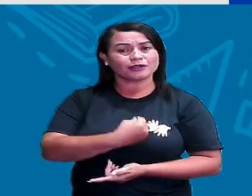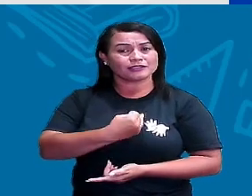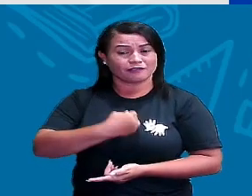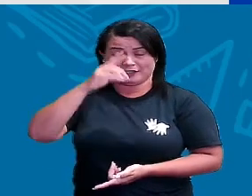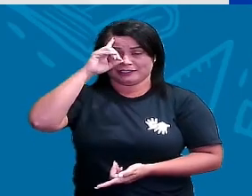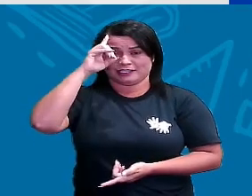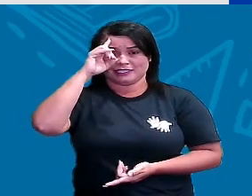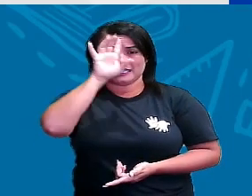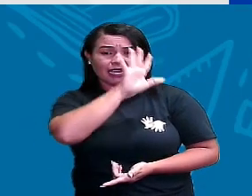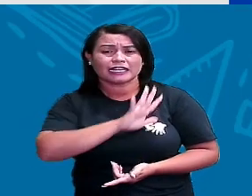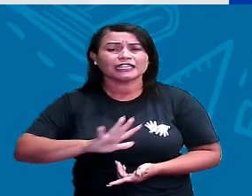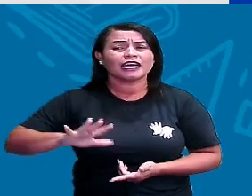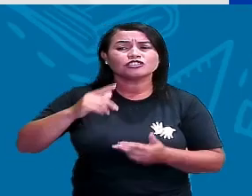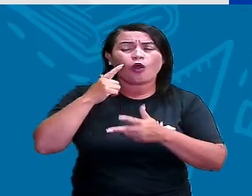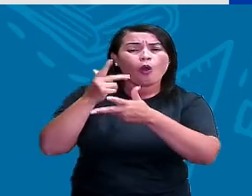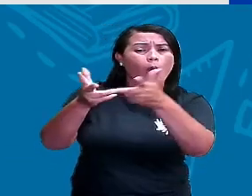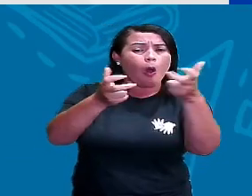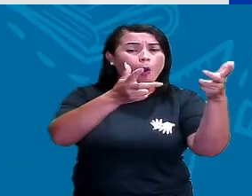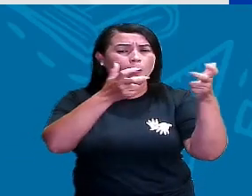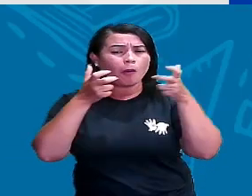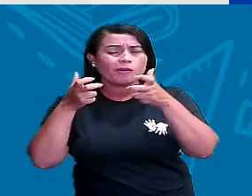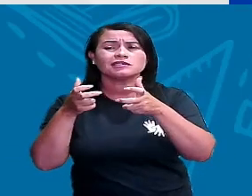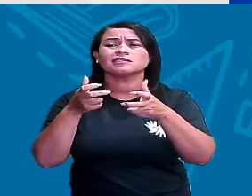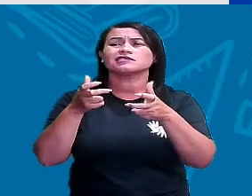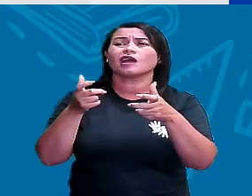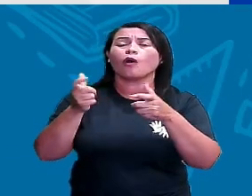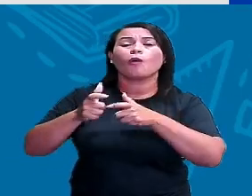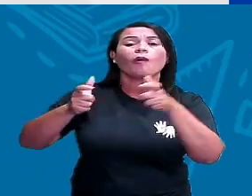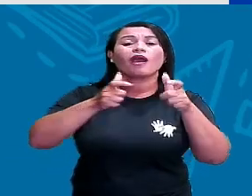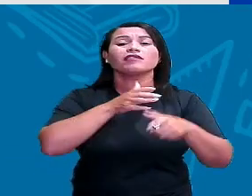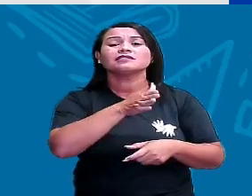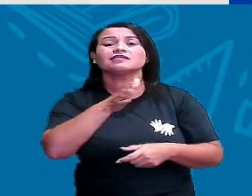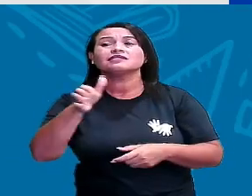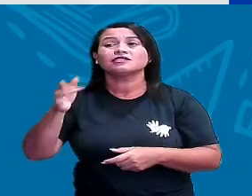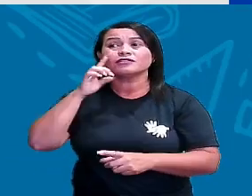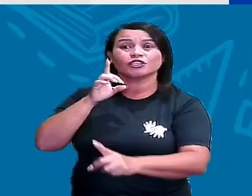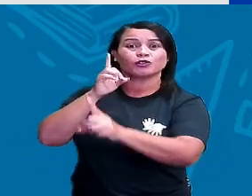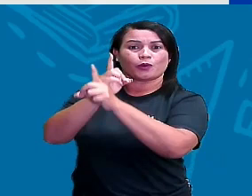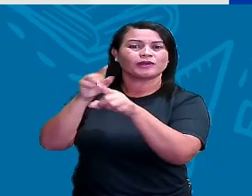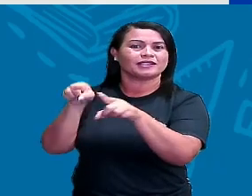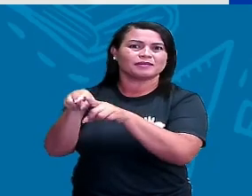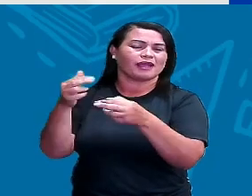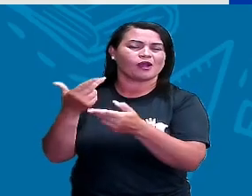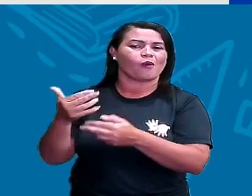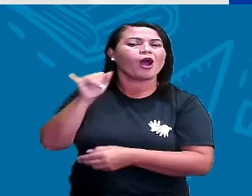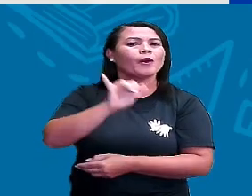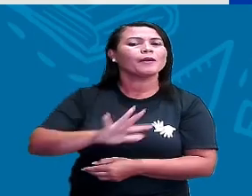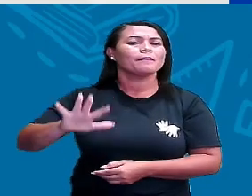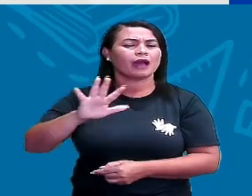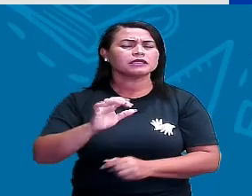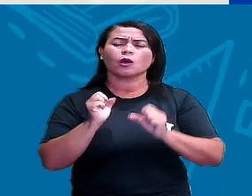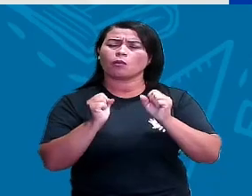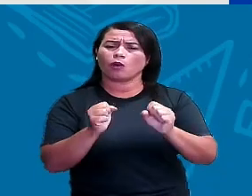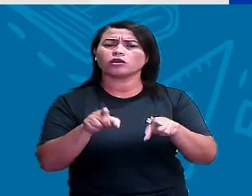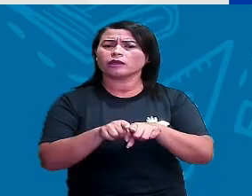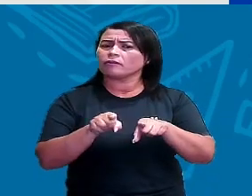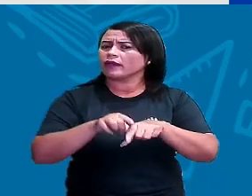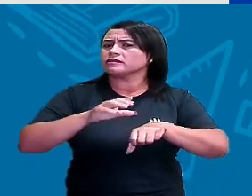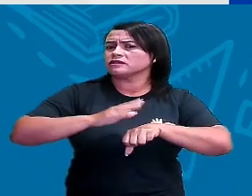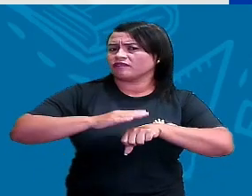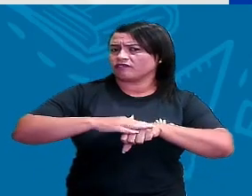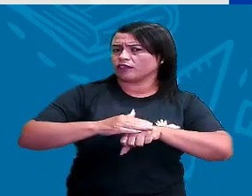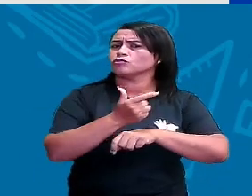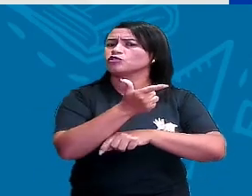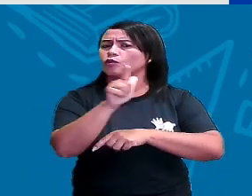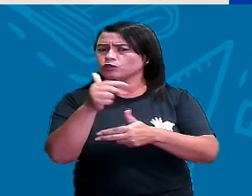a dia, por onde a gente anda, gente encontra os sólidos geométricos também. Então, ele pode ser construído de outras